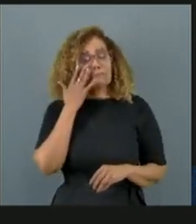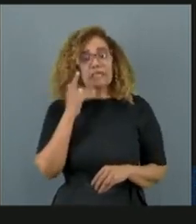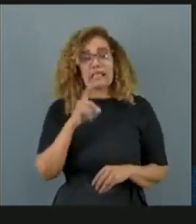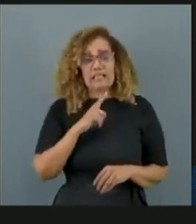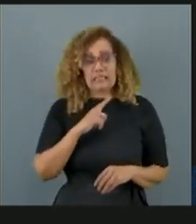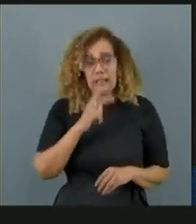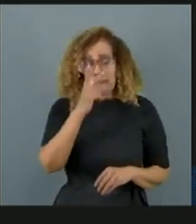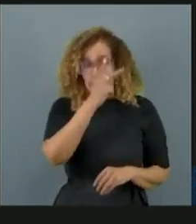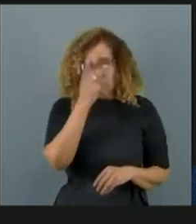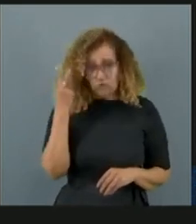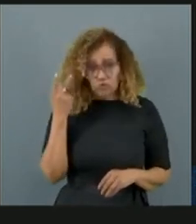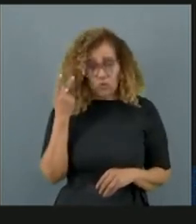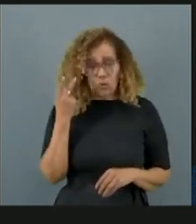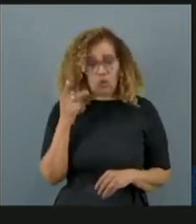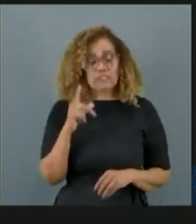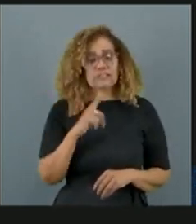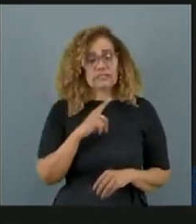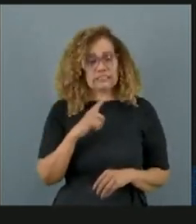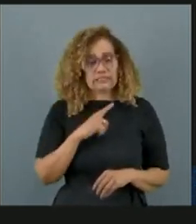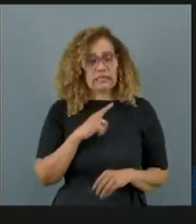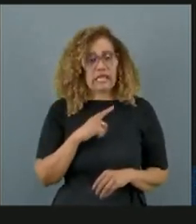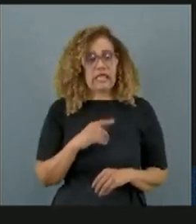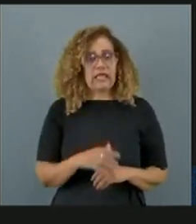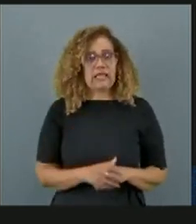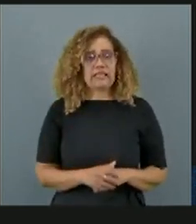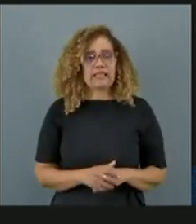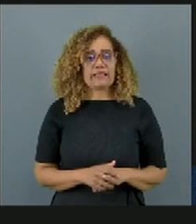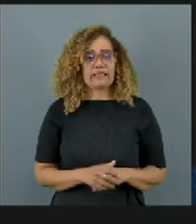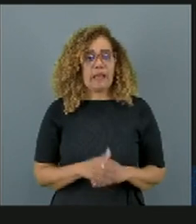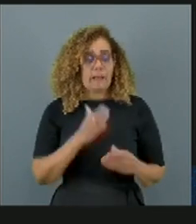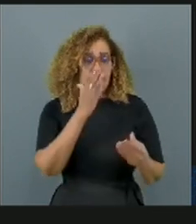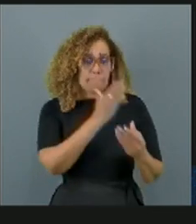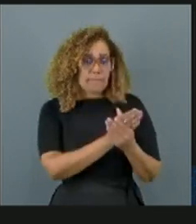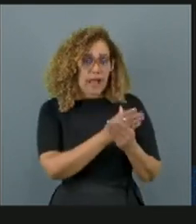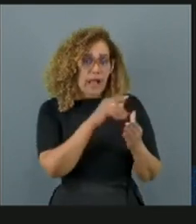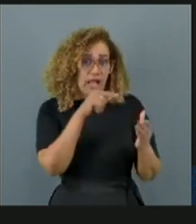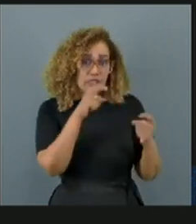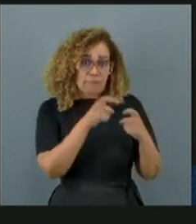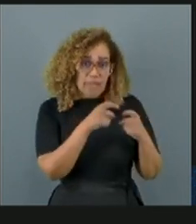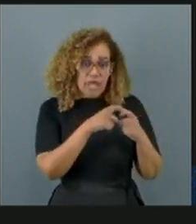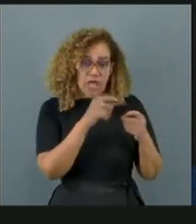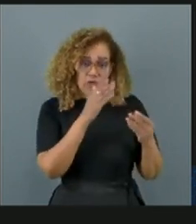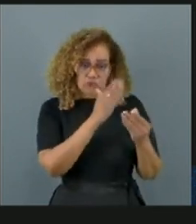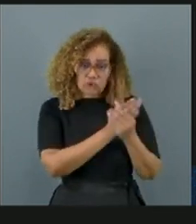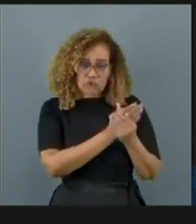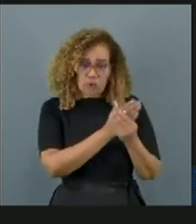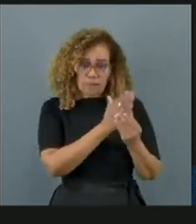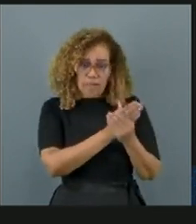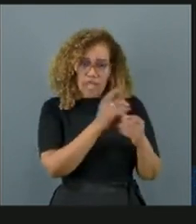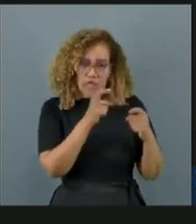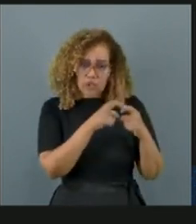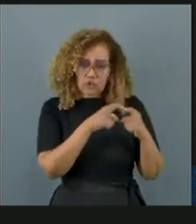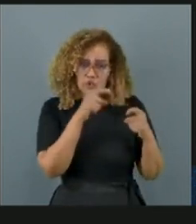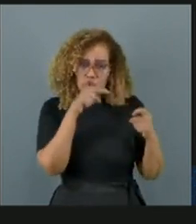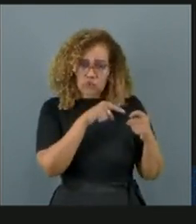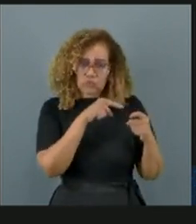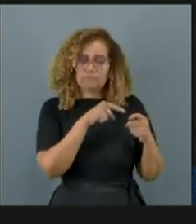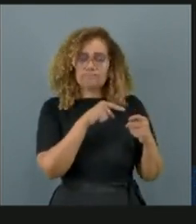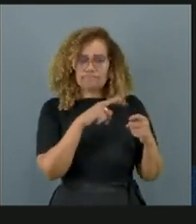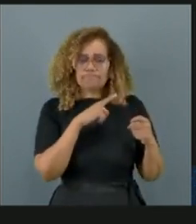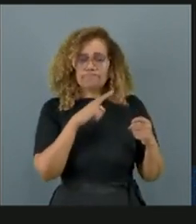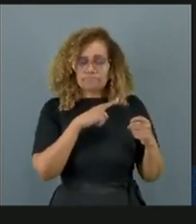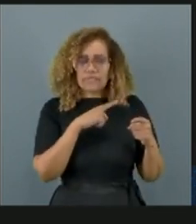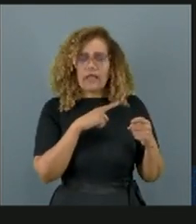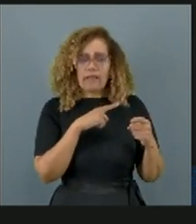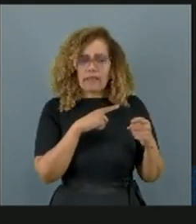que têm no seu prontuário descrito, prontuário médico, descrito